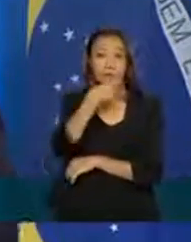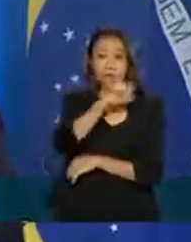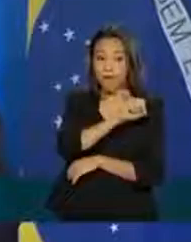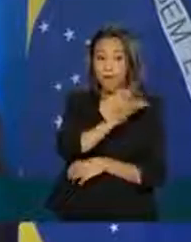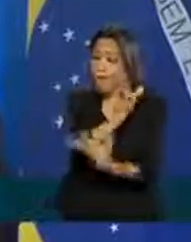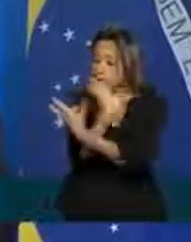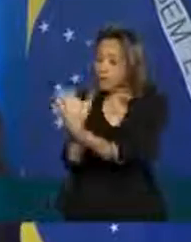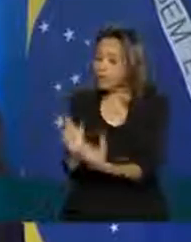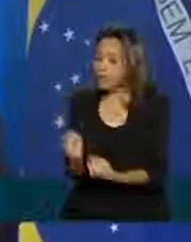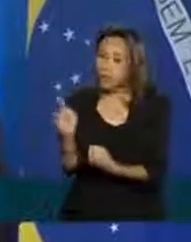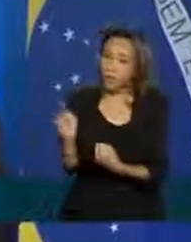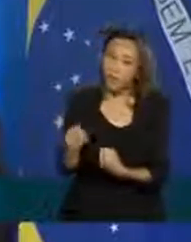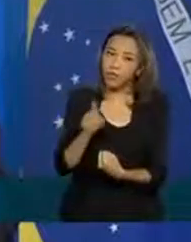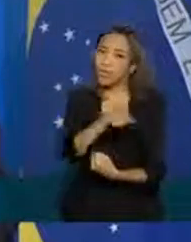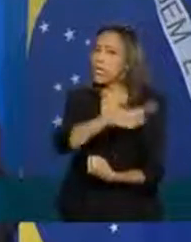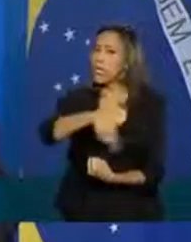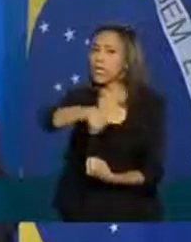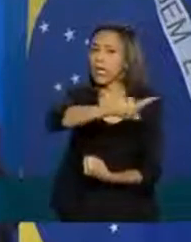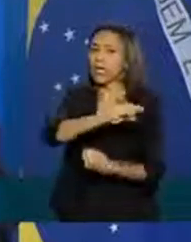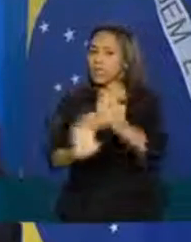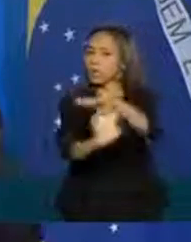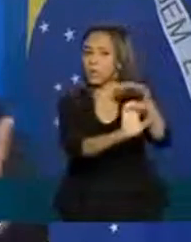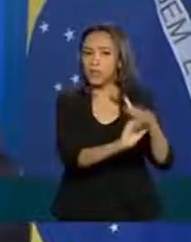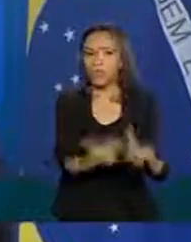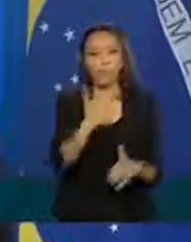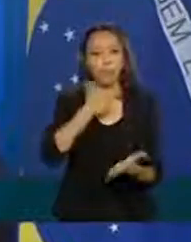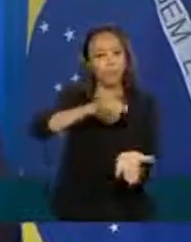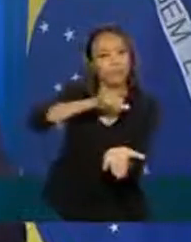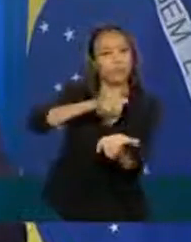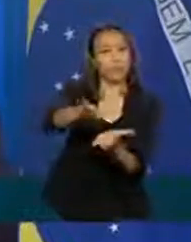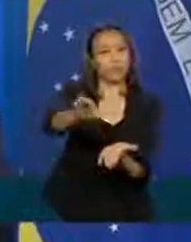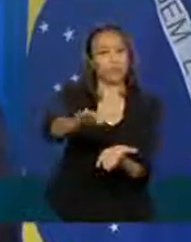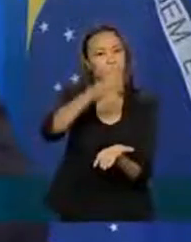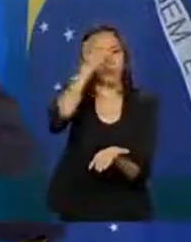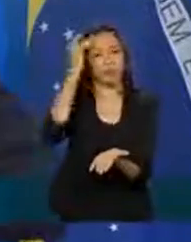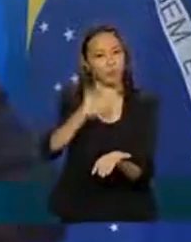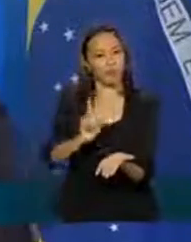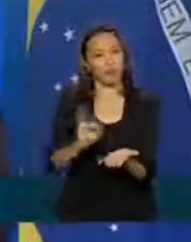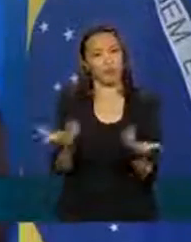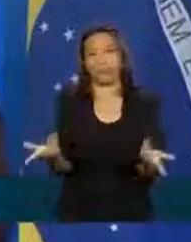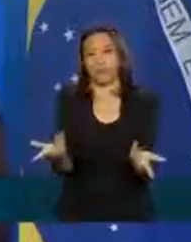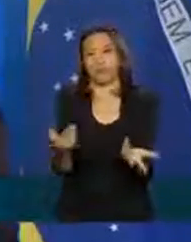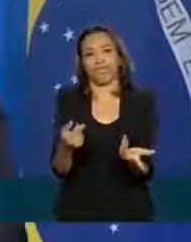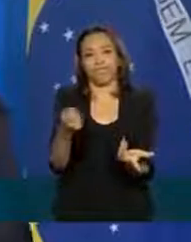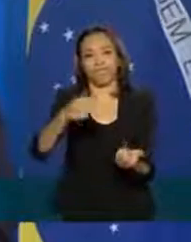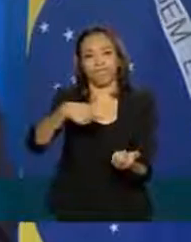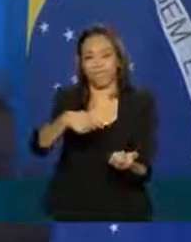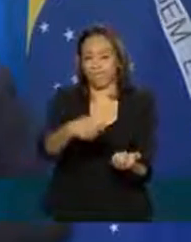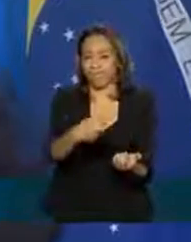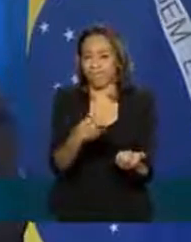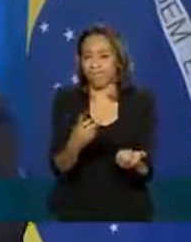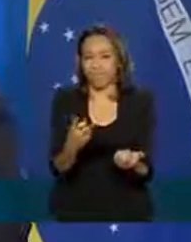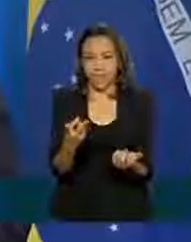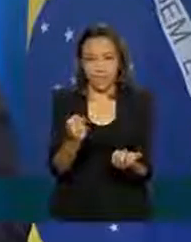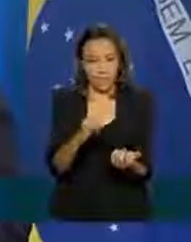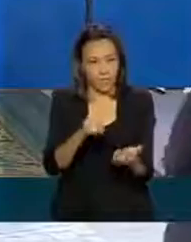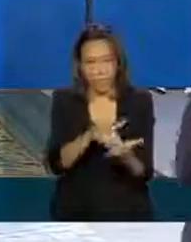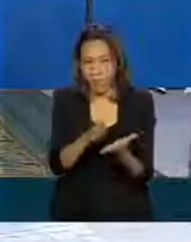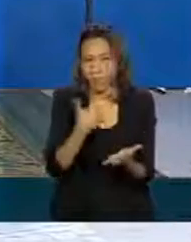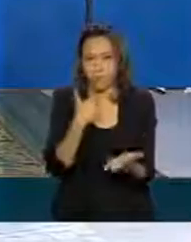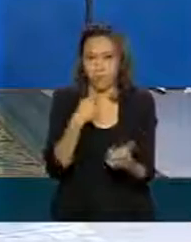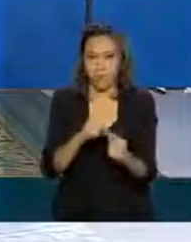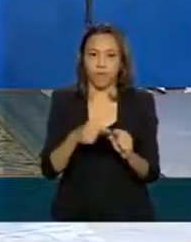demitir o funcionário por dois meses. Senão, faria sentido um programa de folha de pagamento onde o funcionário não existe mais.